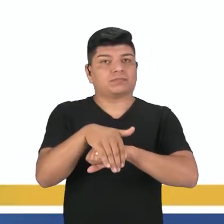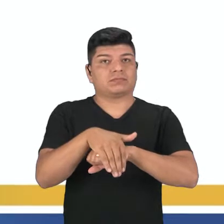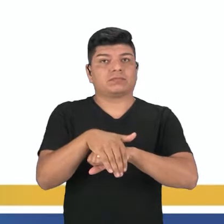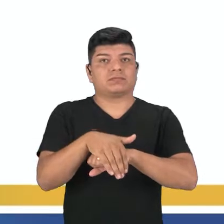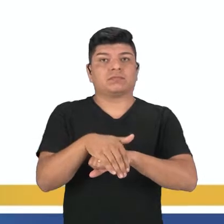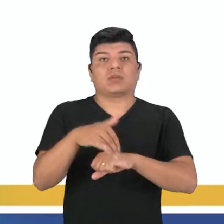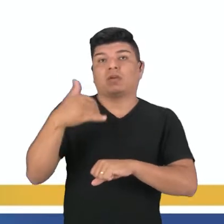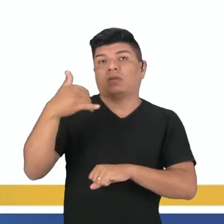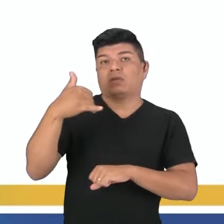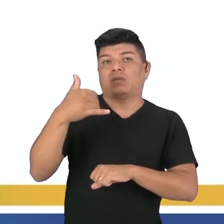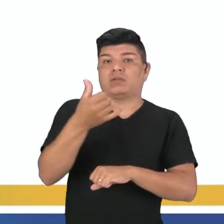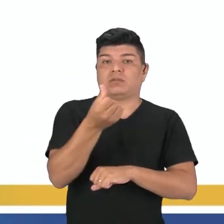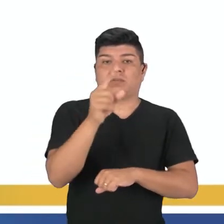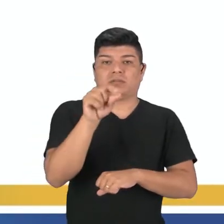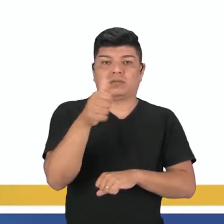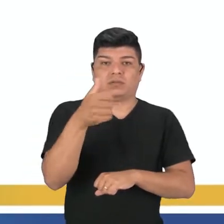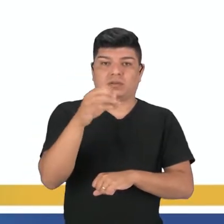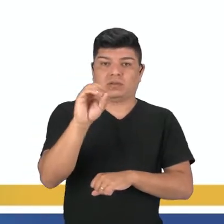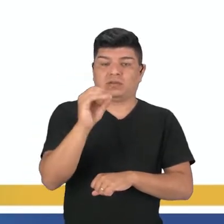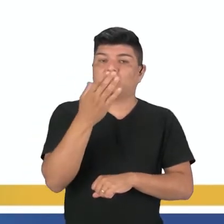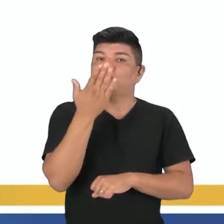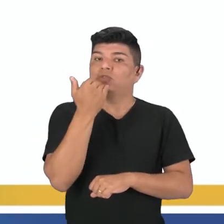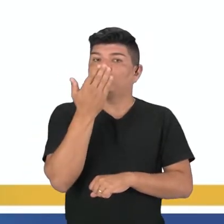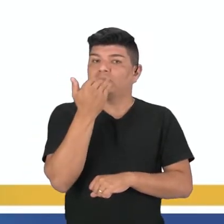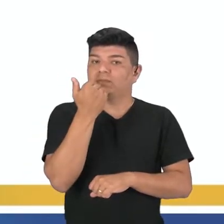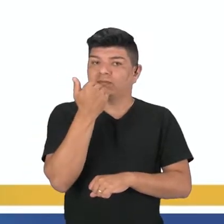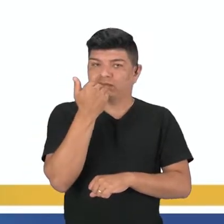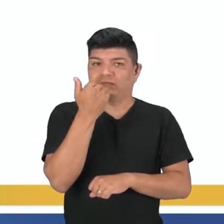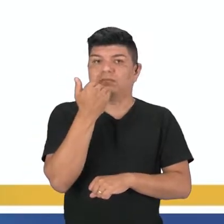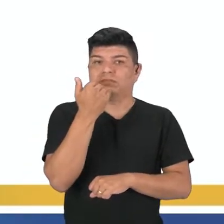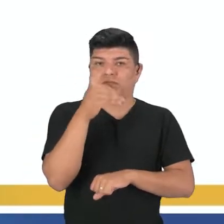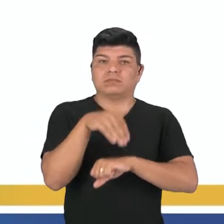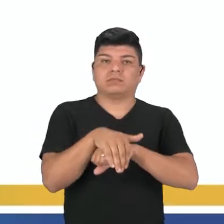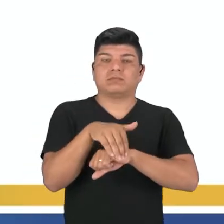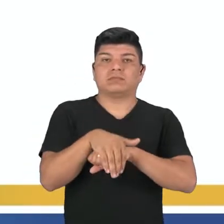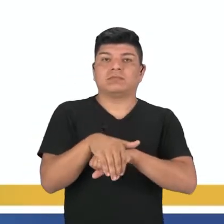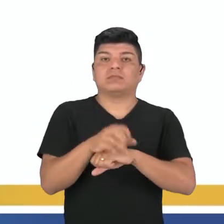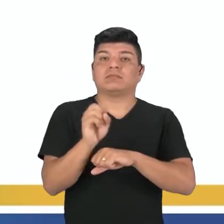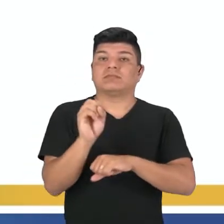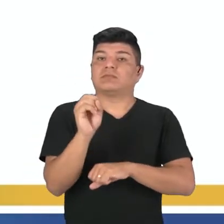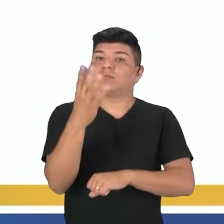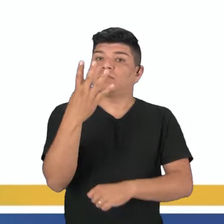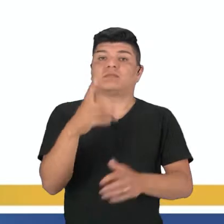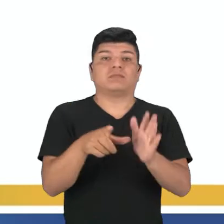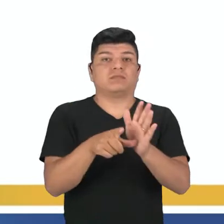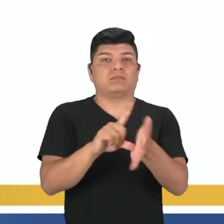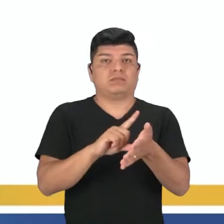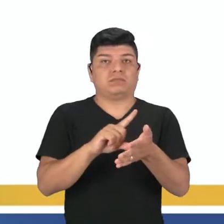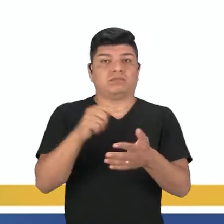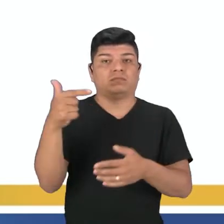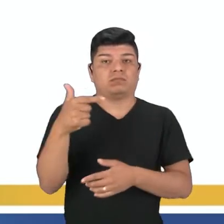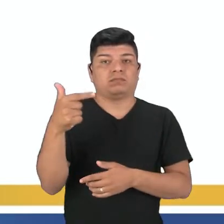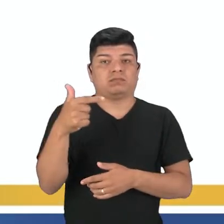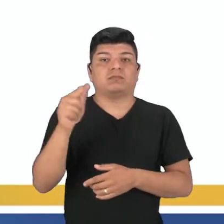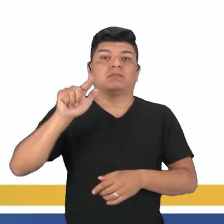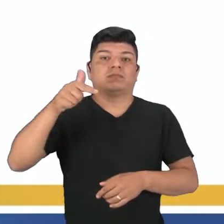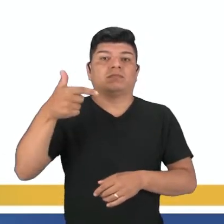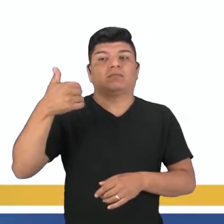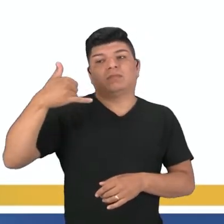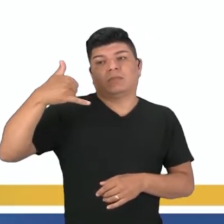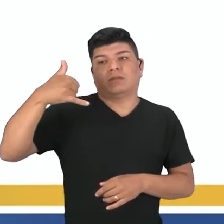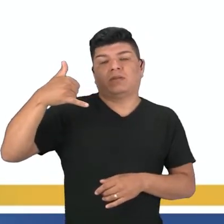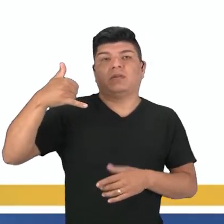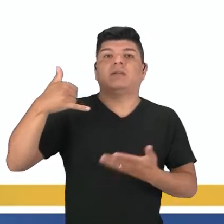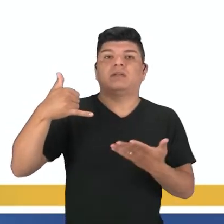Vocês perceberam aí que a ação de jantar, ele estava jantando, né? Aconteceu antes da segunda ação que foi o telefone